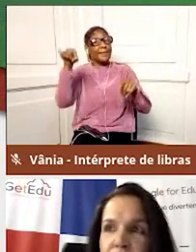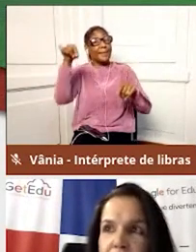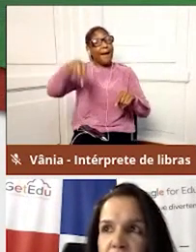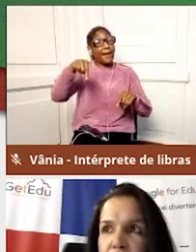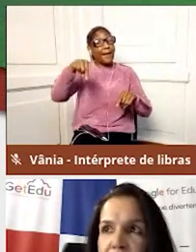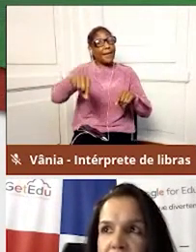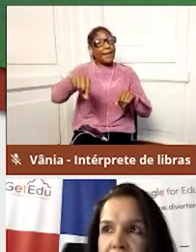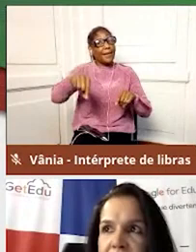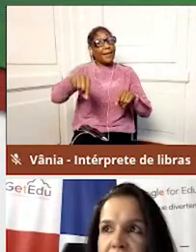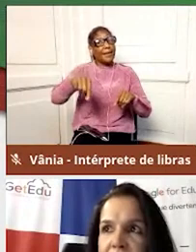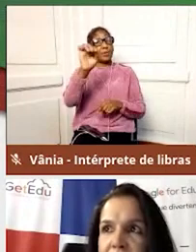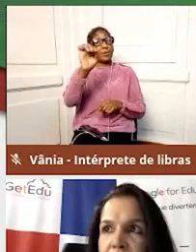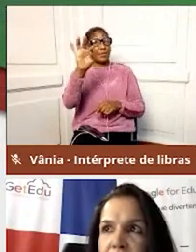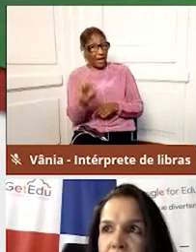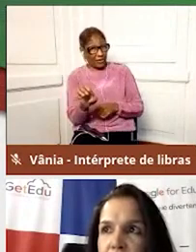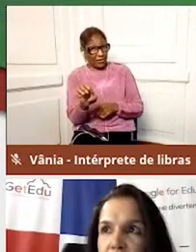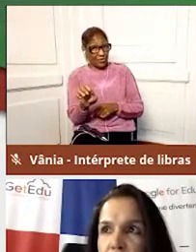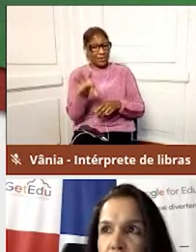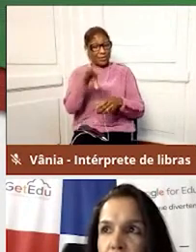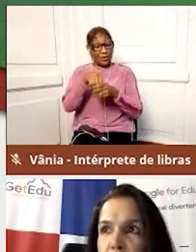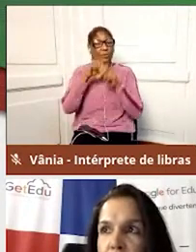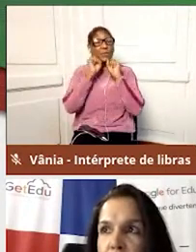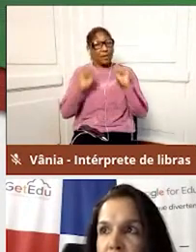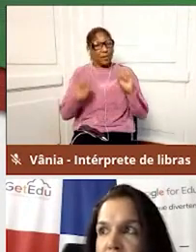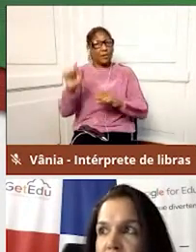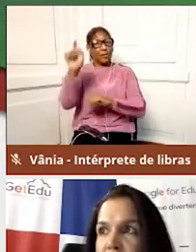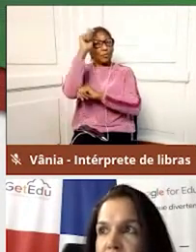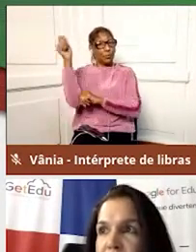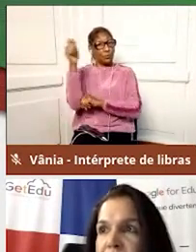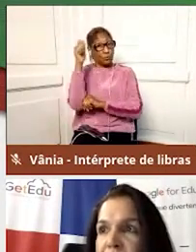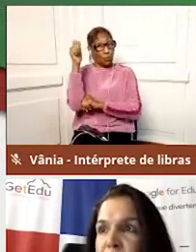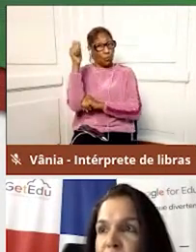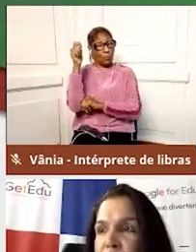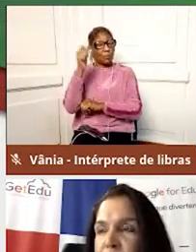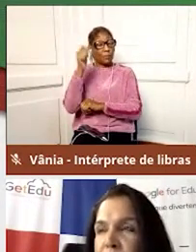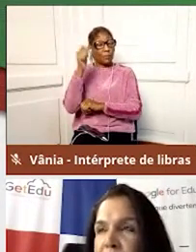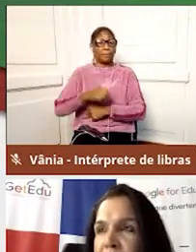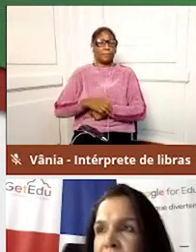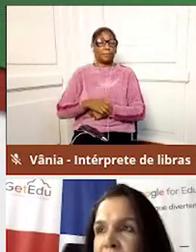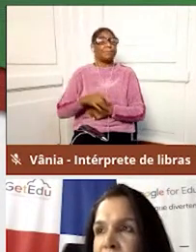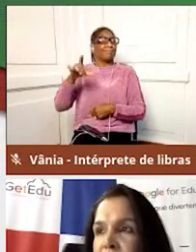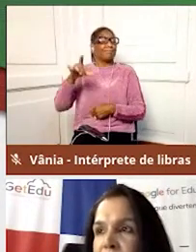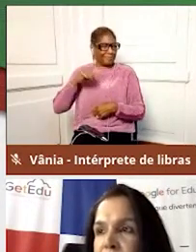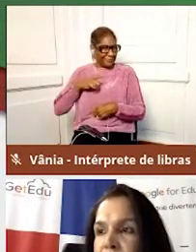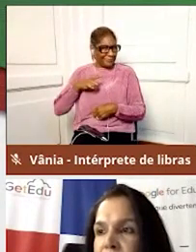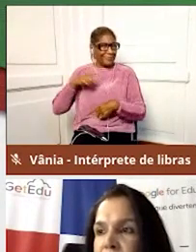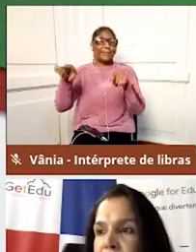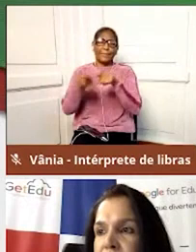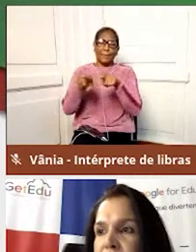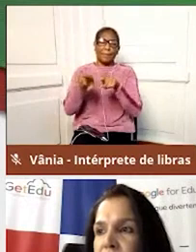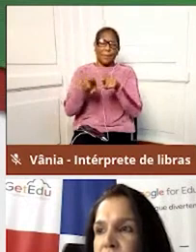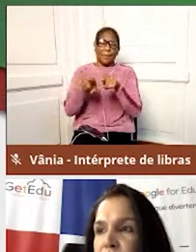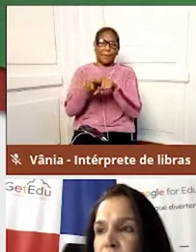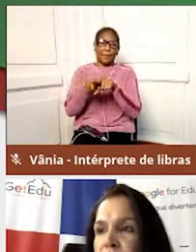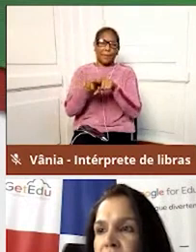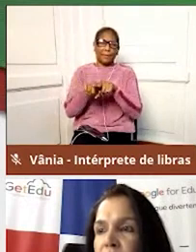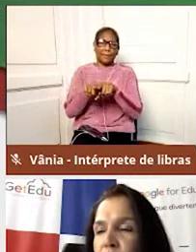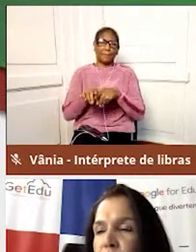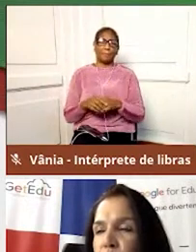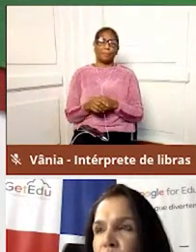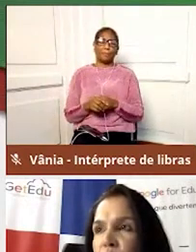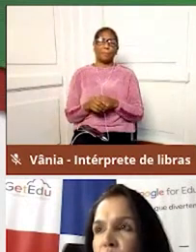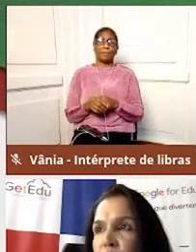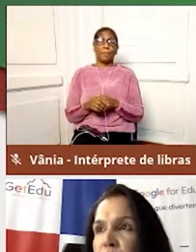site, no site da Secretaria do Rio Grande do Sul, temos também um